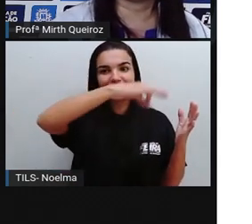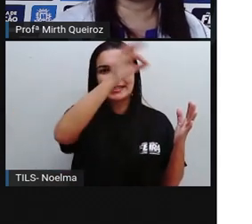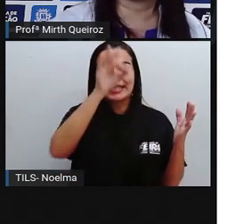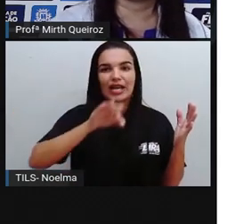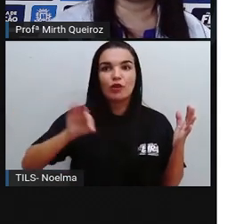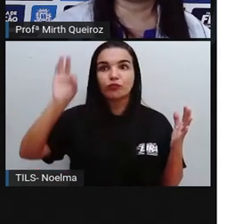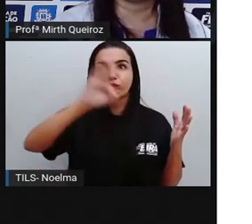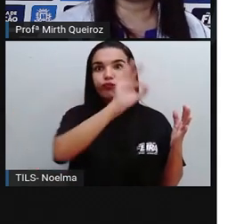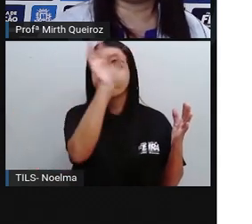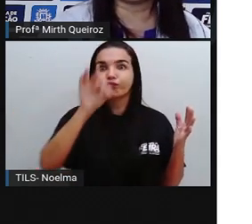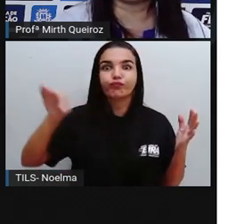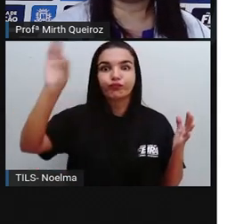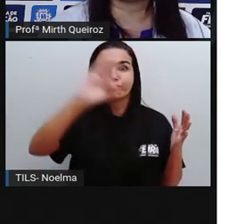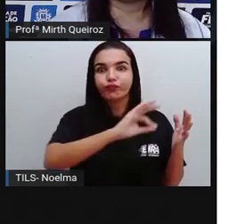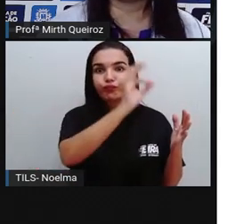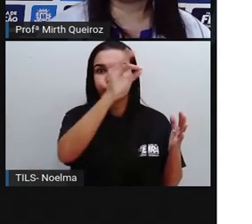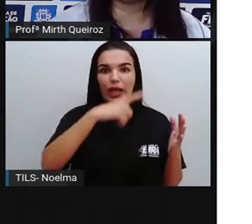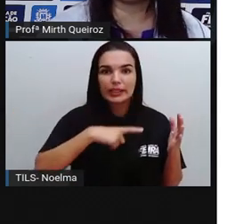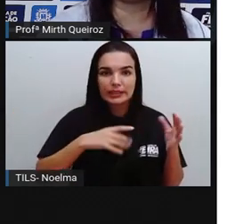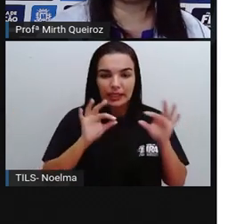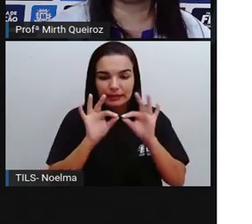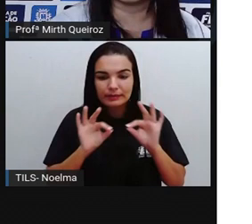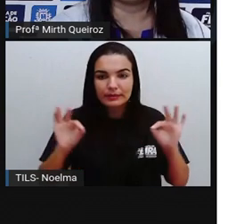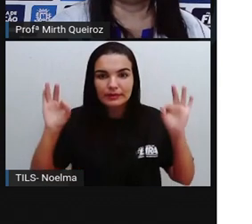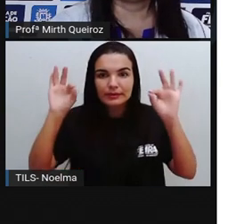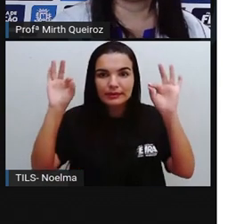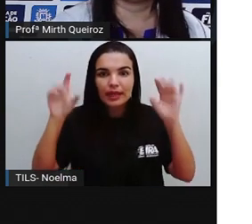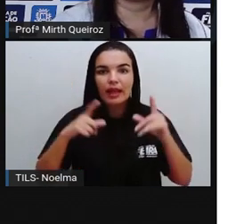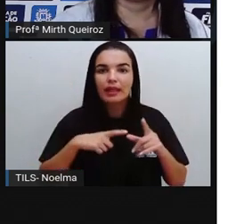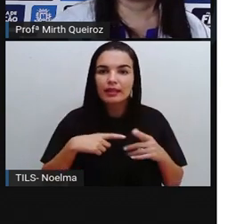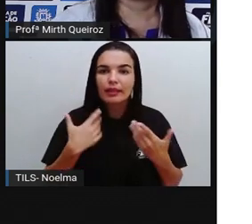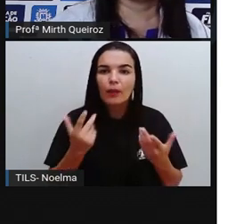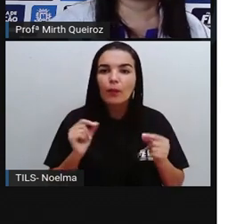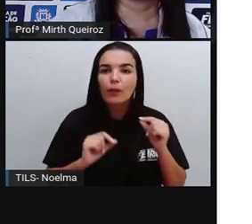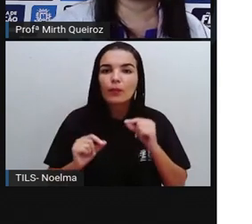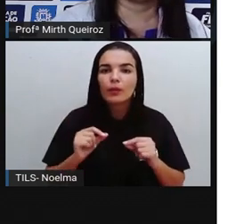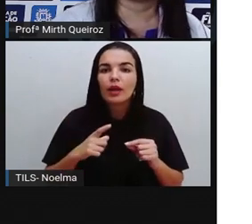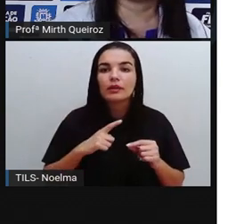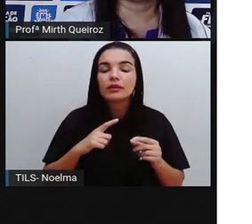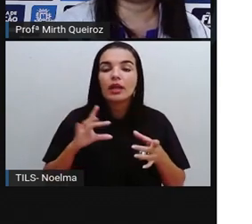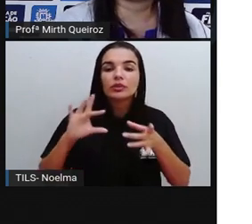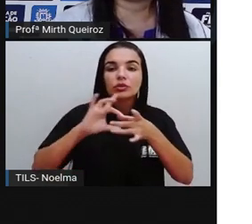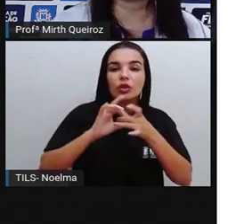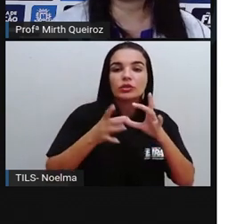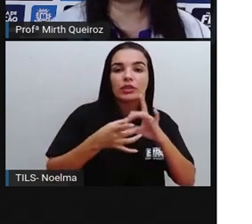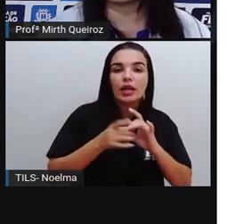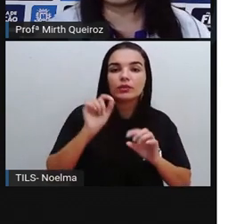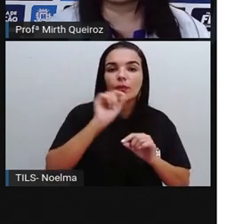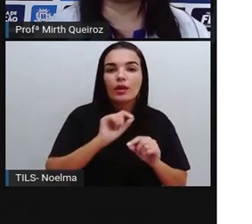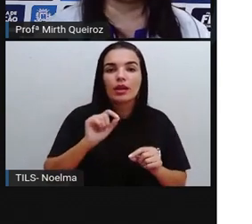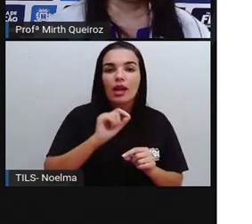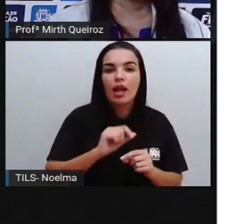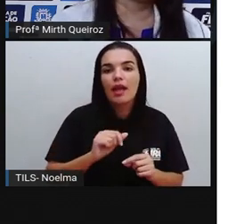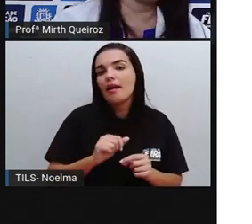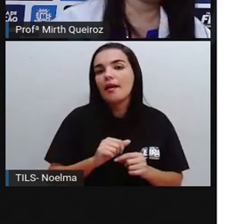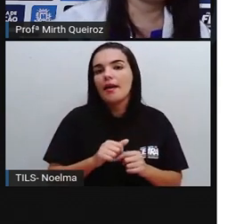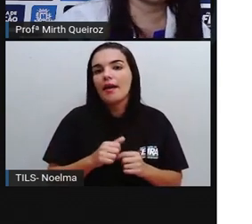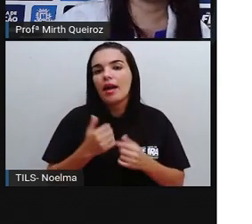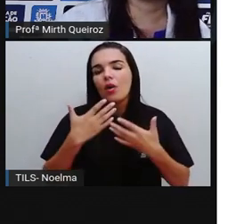retas, a gente também tem algumas linhas curvas, né? Que vai estar associado aí à feminilidade,